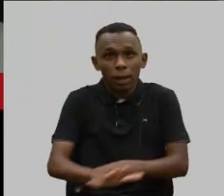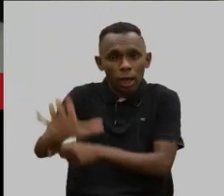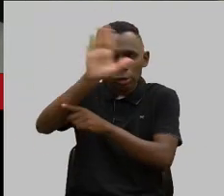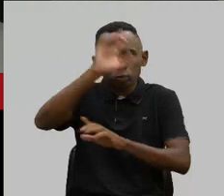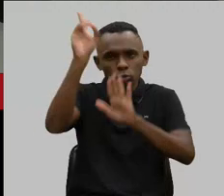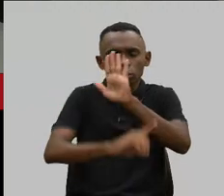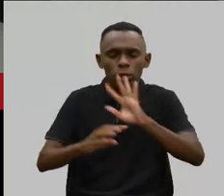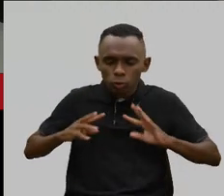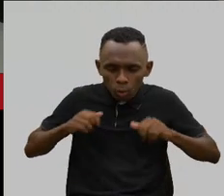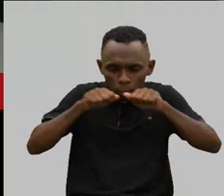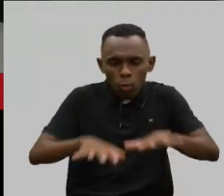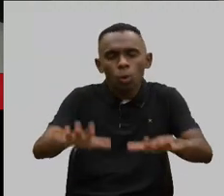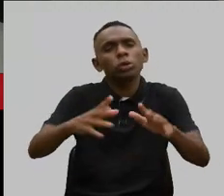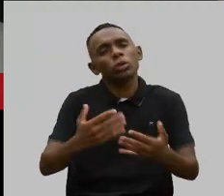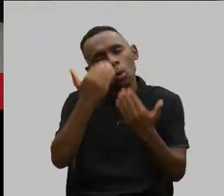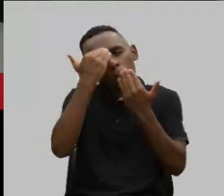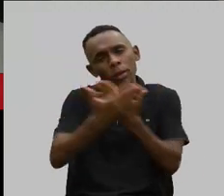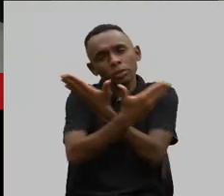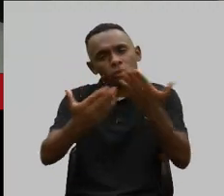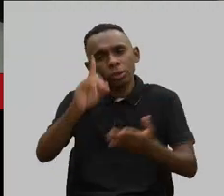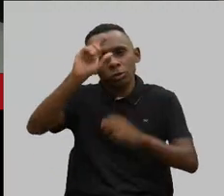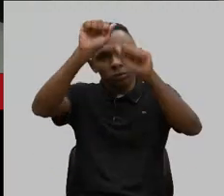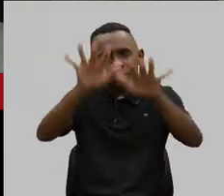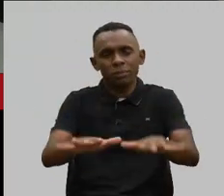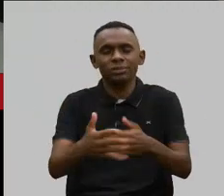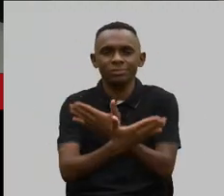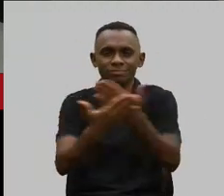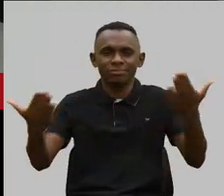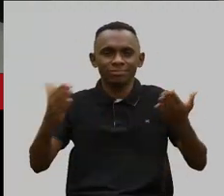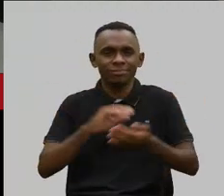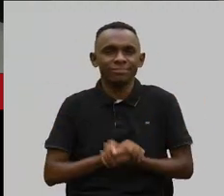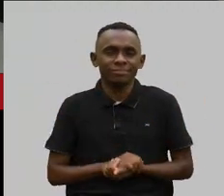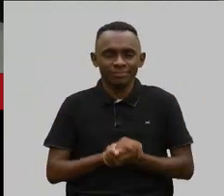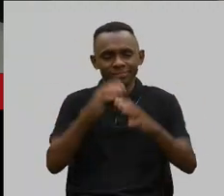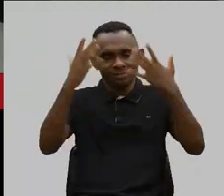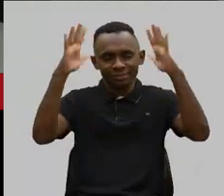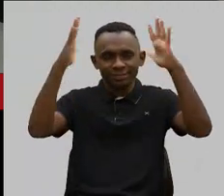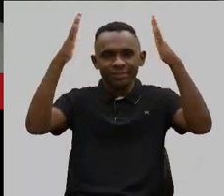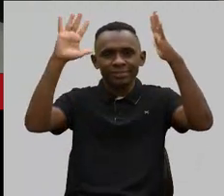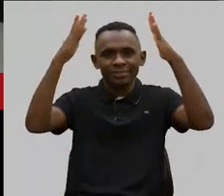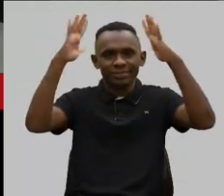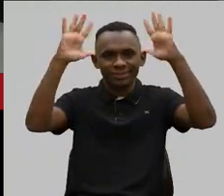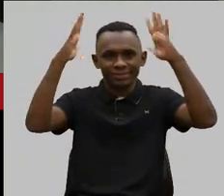sejam garantidos muito obrigada fiquem com Deus Obrigado Obrigado Obrigada.